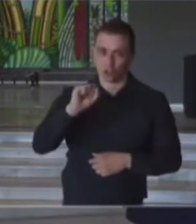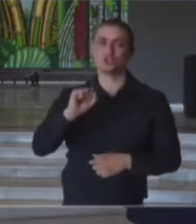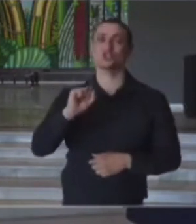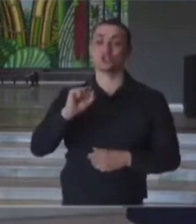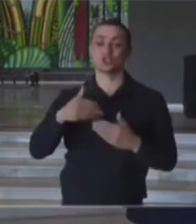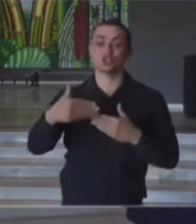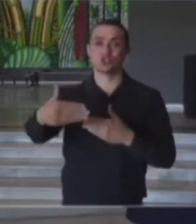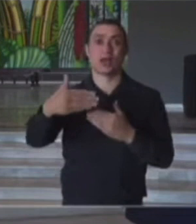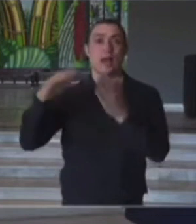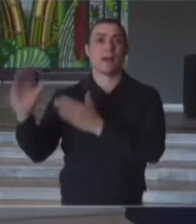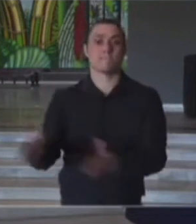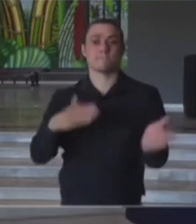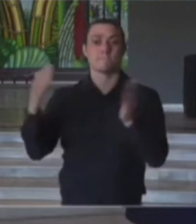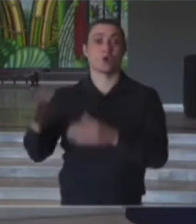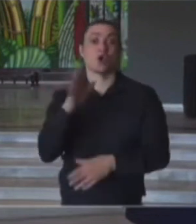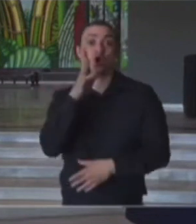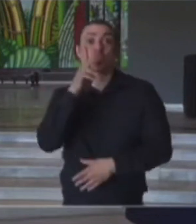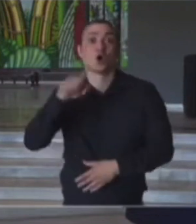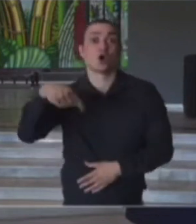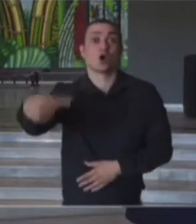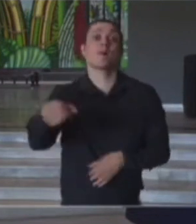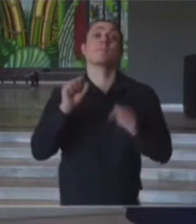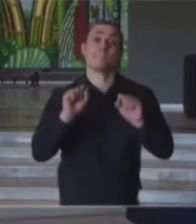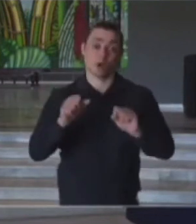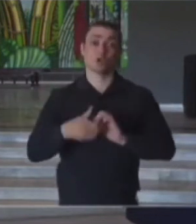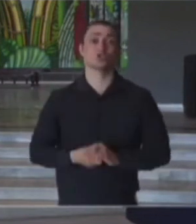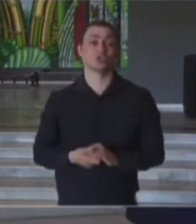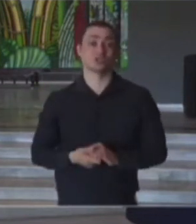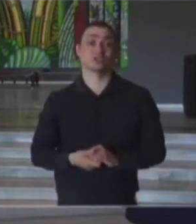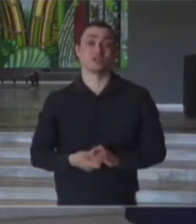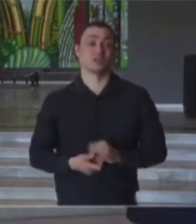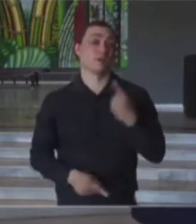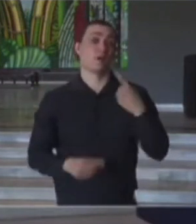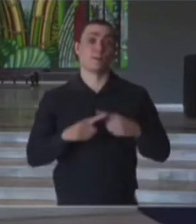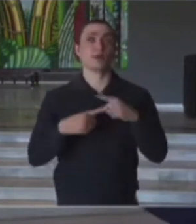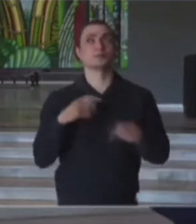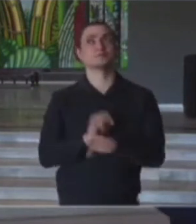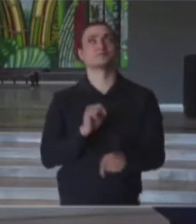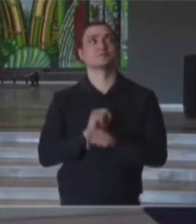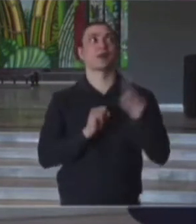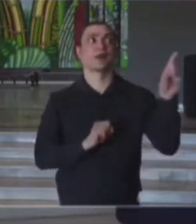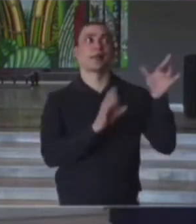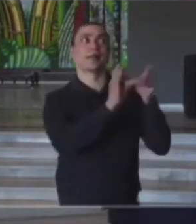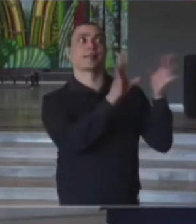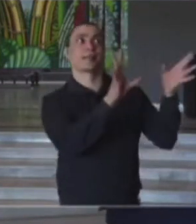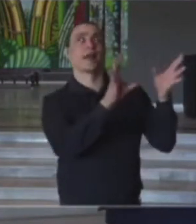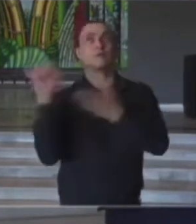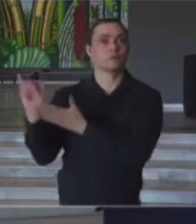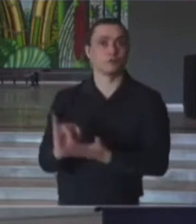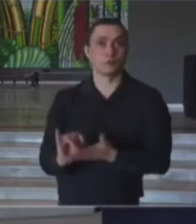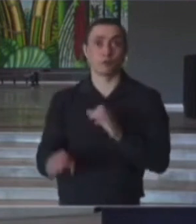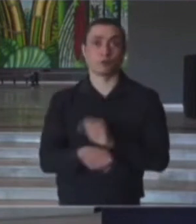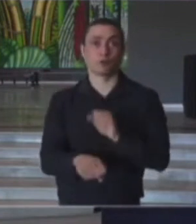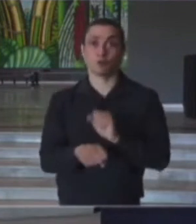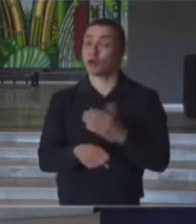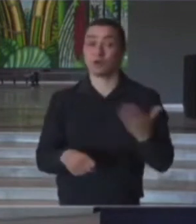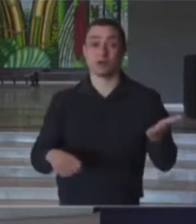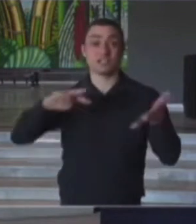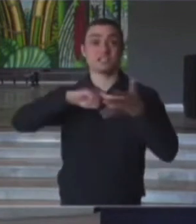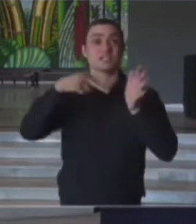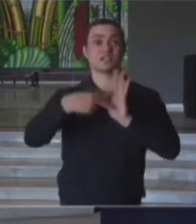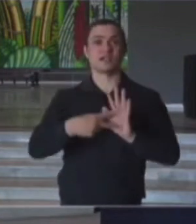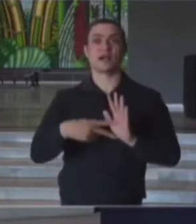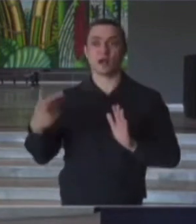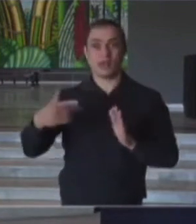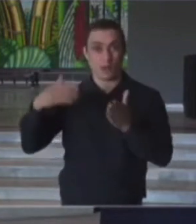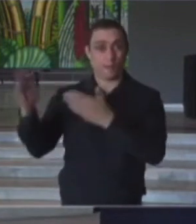ter efeito na produção da vacina. Quer dizer, cada dia que nós aguardamos essa autorização, significa um dia